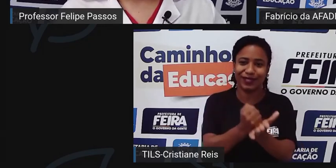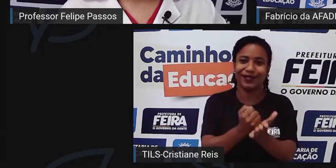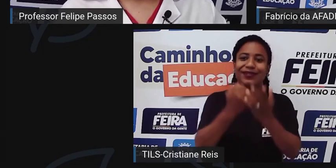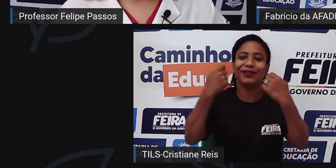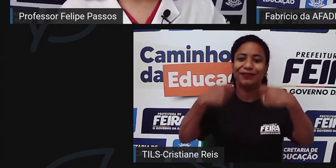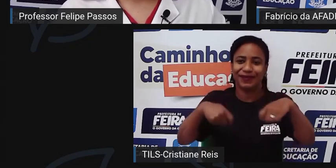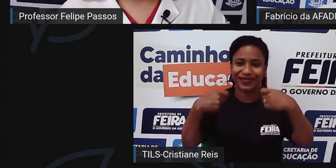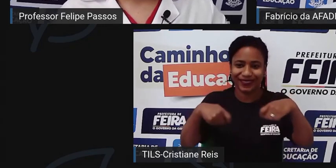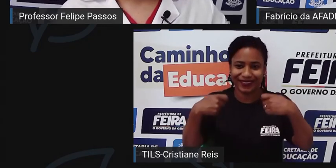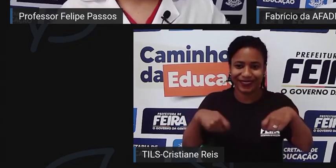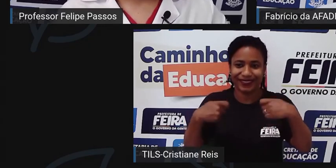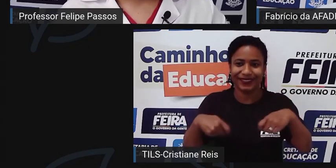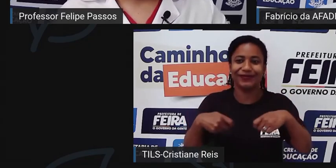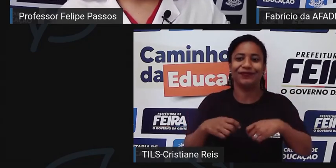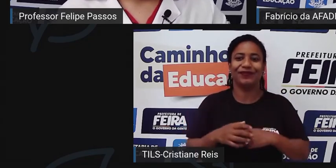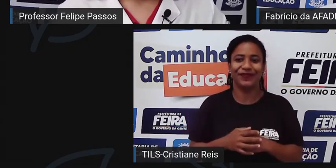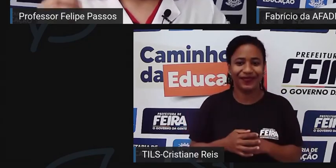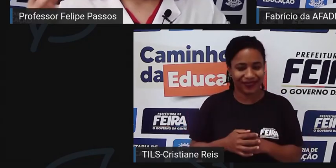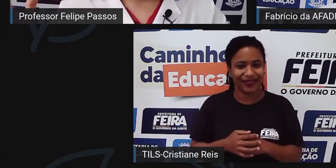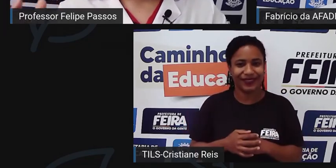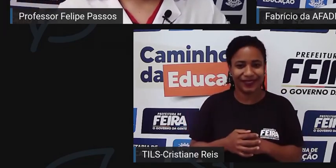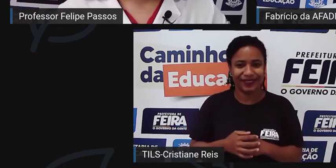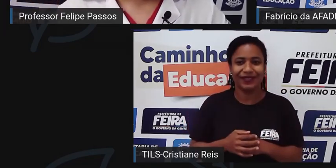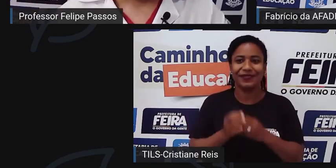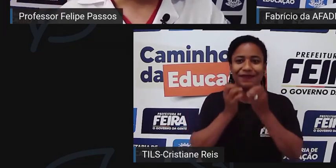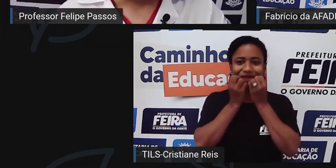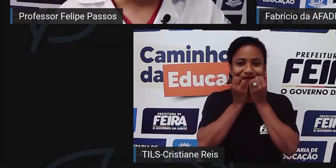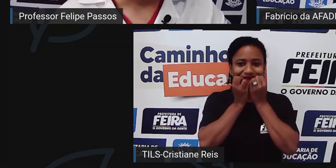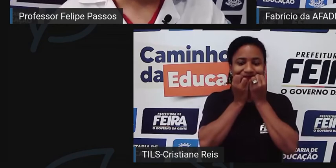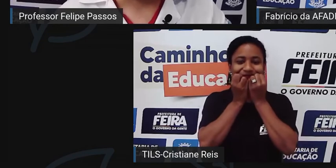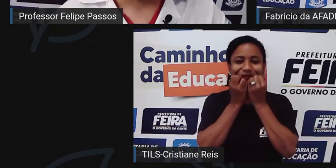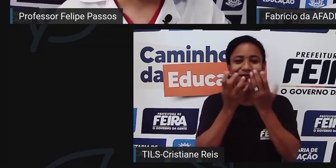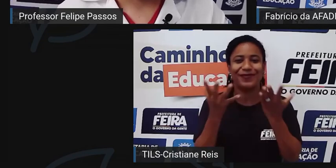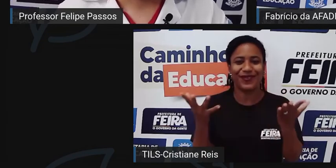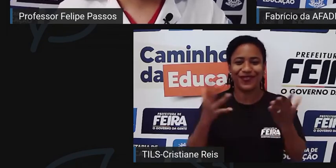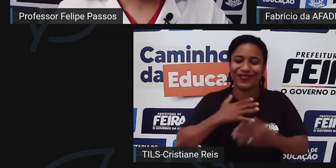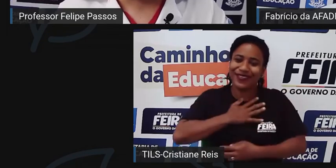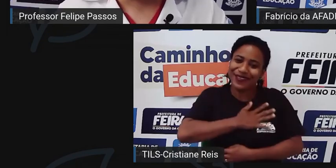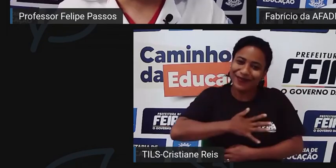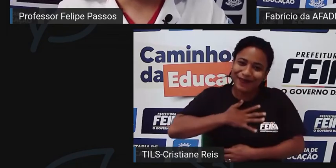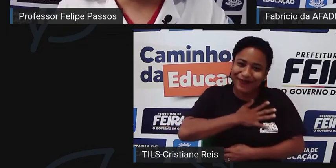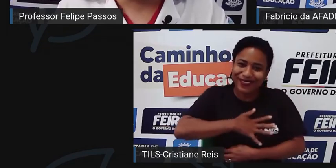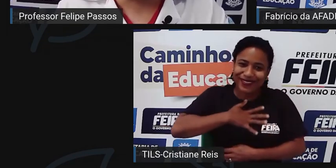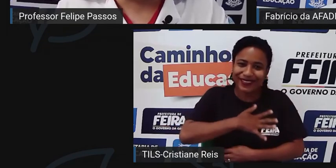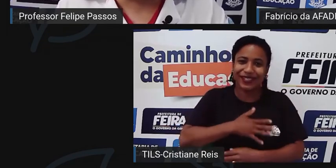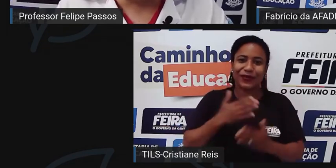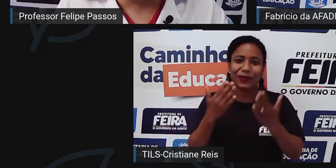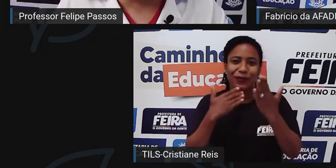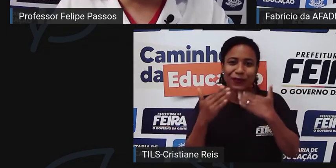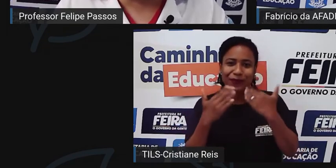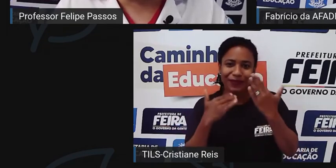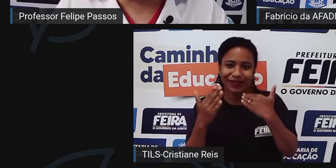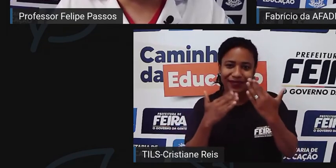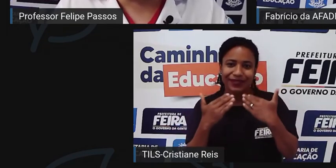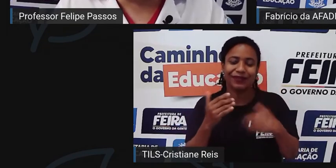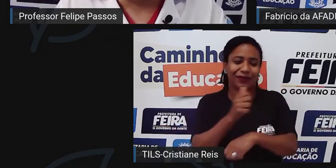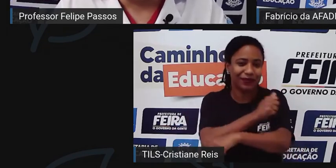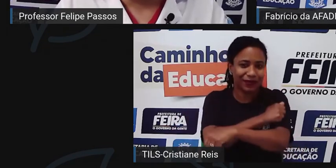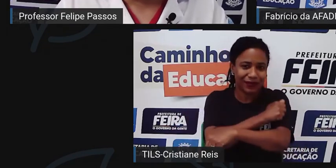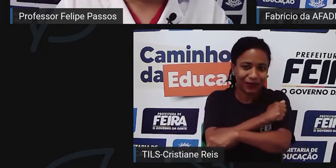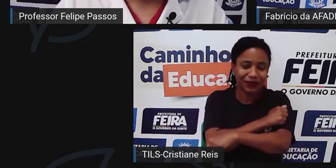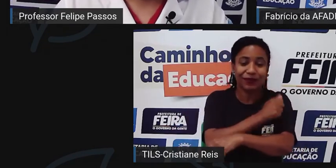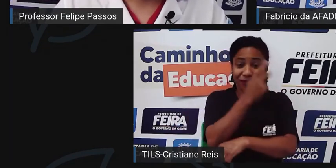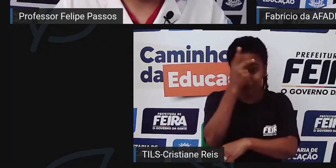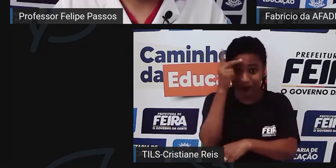Beleza, muito obrigado, Fabrício, foi um prazer conversar contigo, espero que a gente tenha ajudado, né, nossos alunos, muitas pessoas que